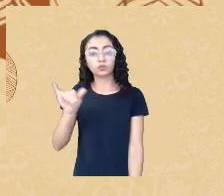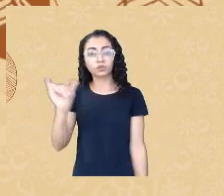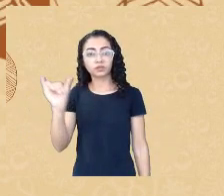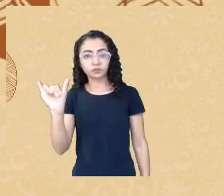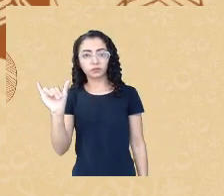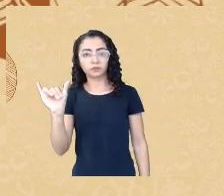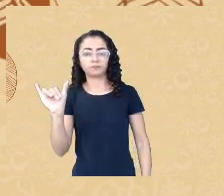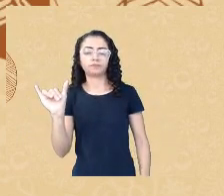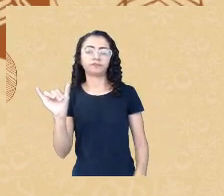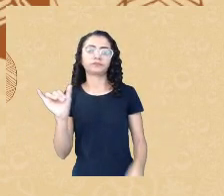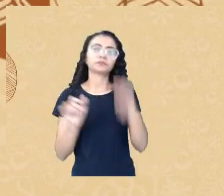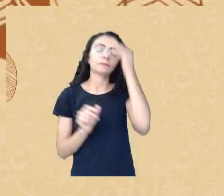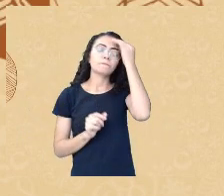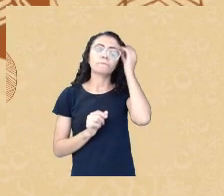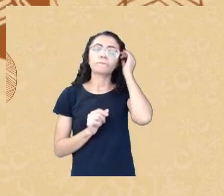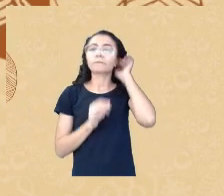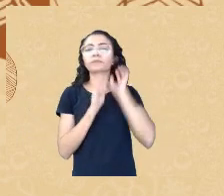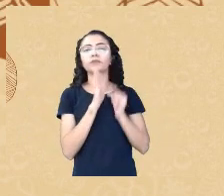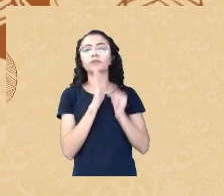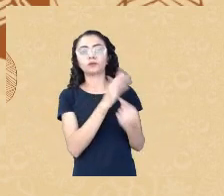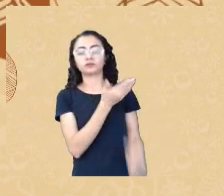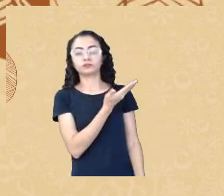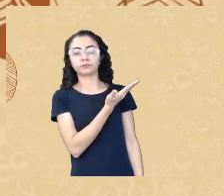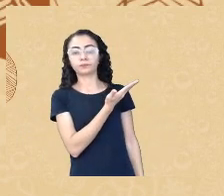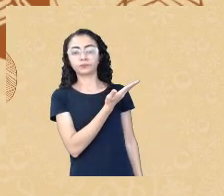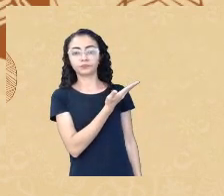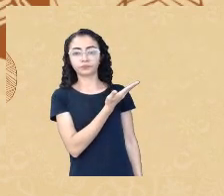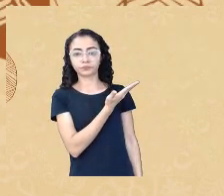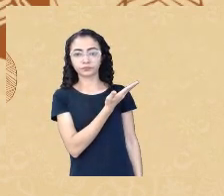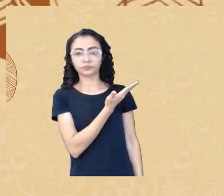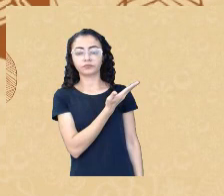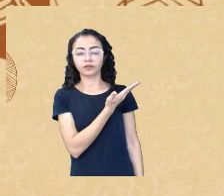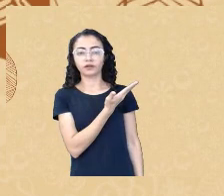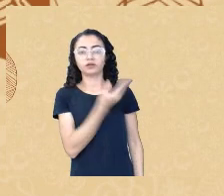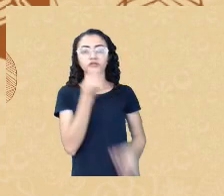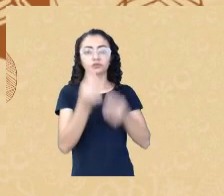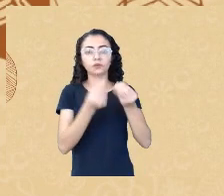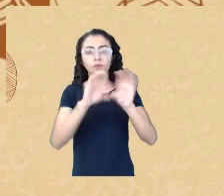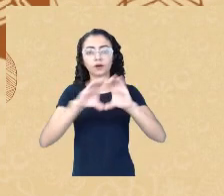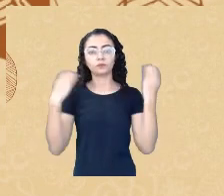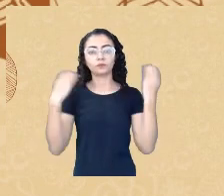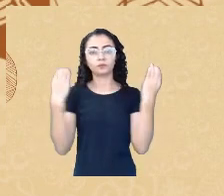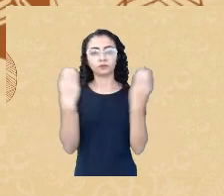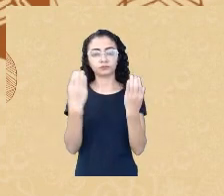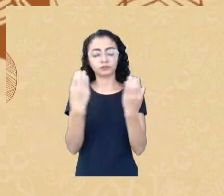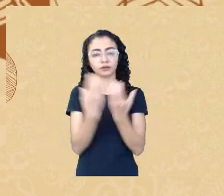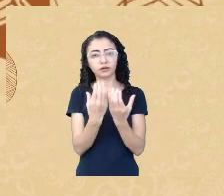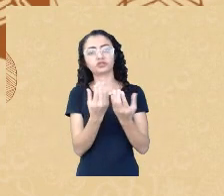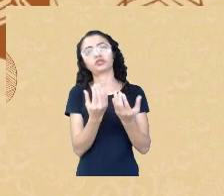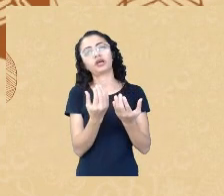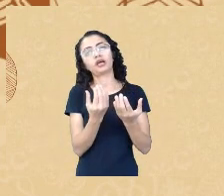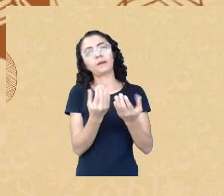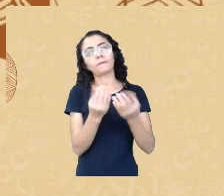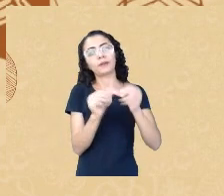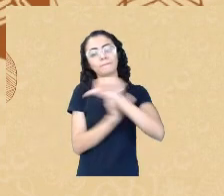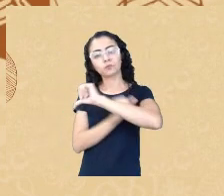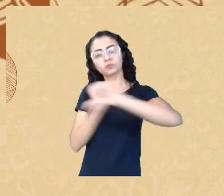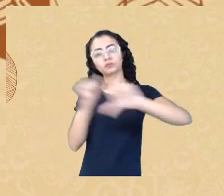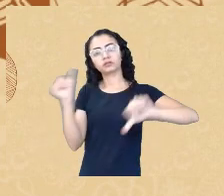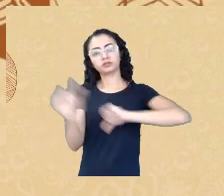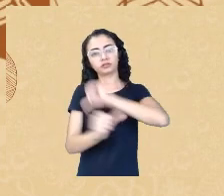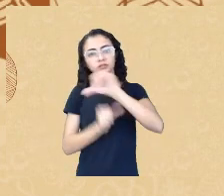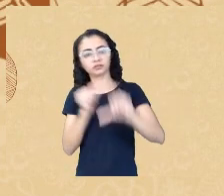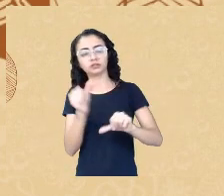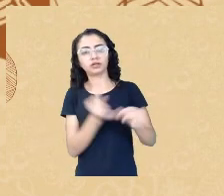para que uma comunidade saia do nível socioeconômico baixo para o nível socioeconômico médio obviamente estamos